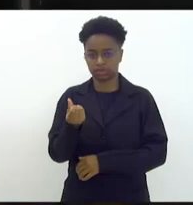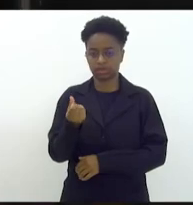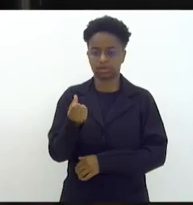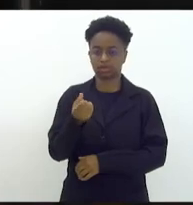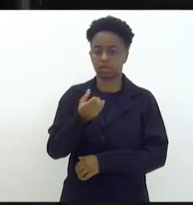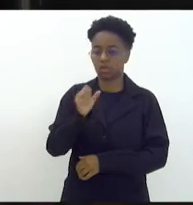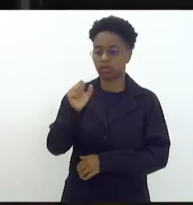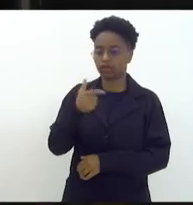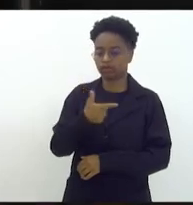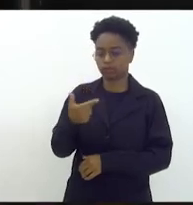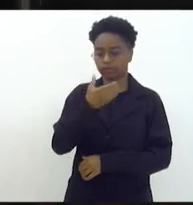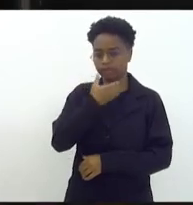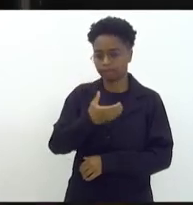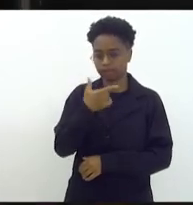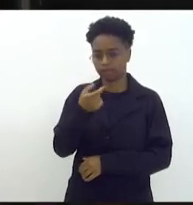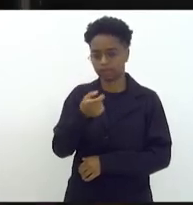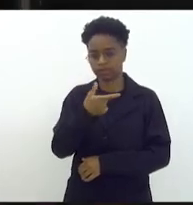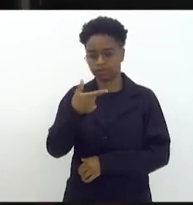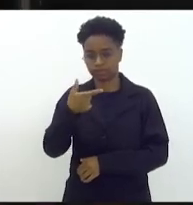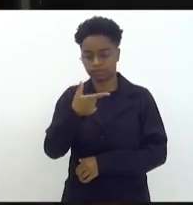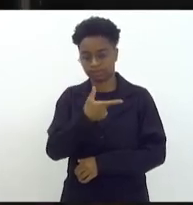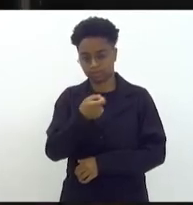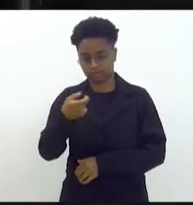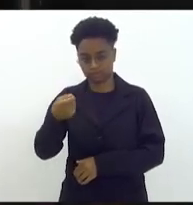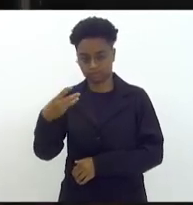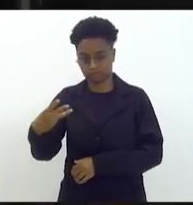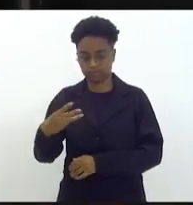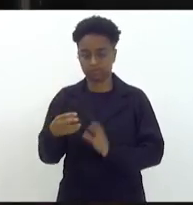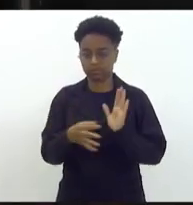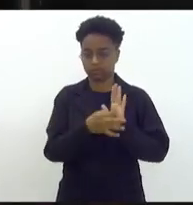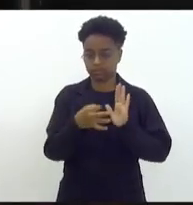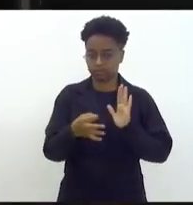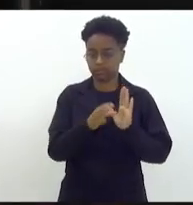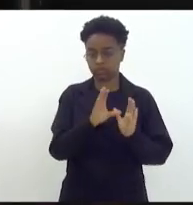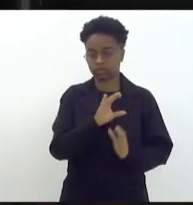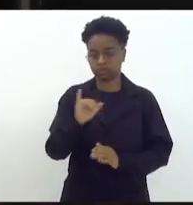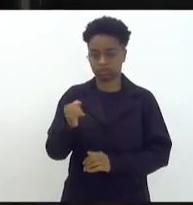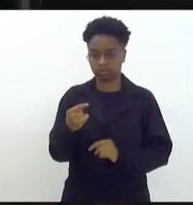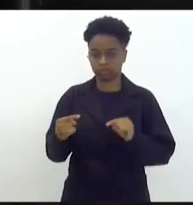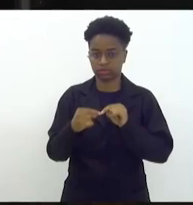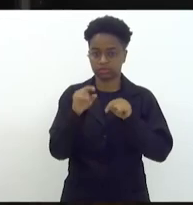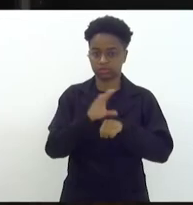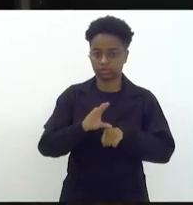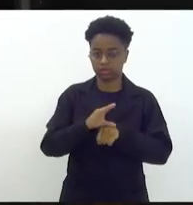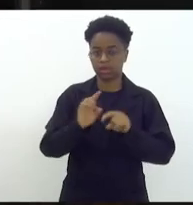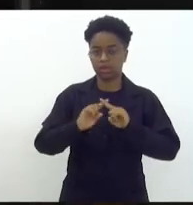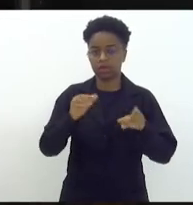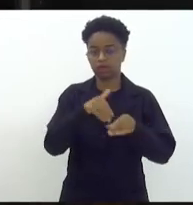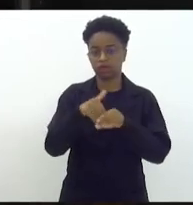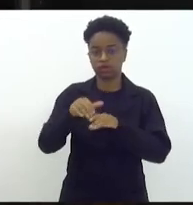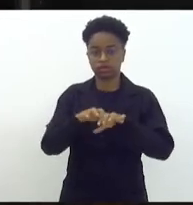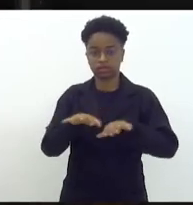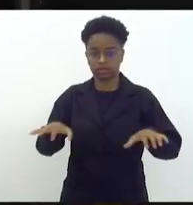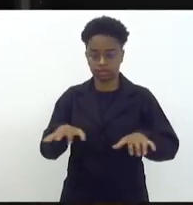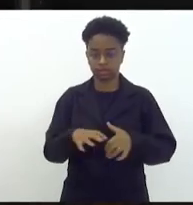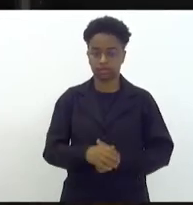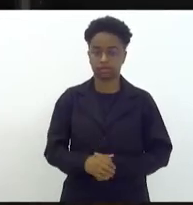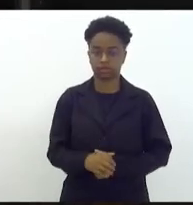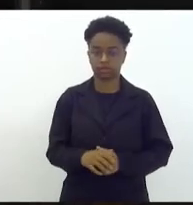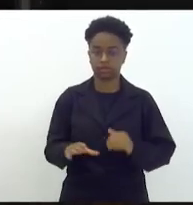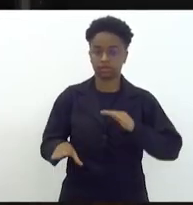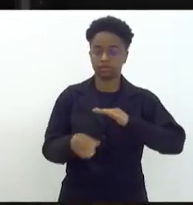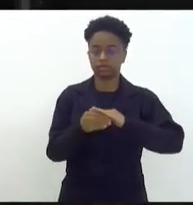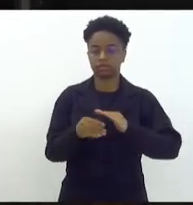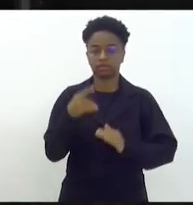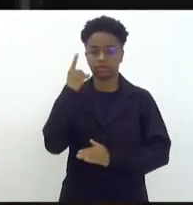Janeiro. Pareceres da Comissão de Constituição e Justiça, pela constitucionalidade, com voto em separado pela constitucionalidade, com emenda do